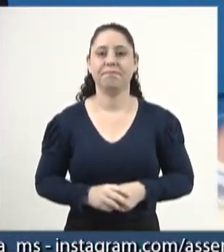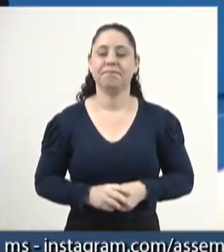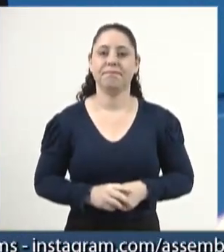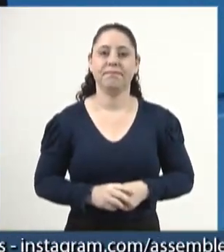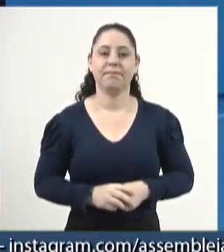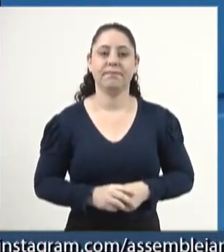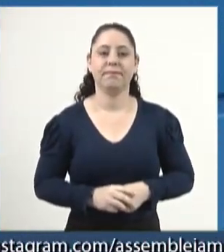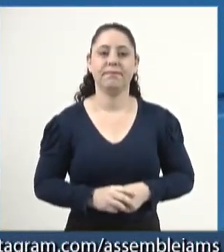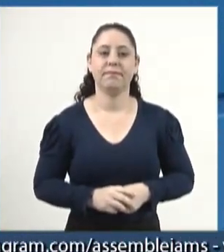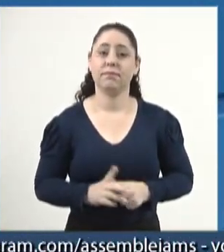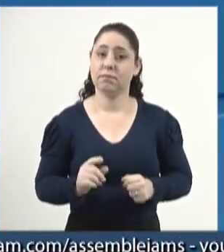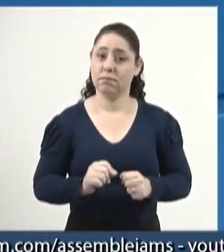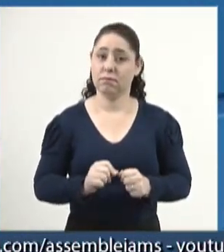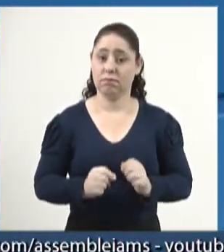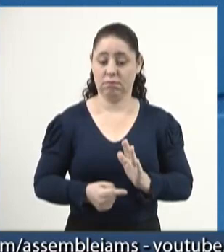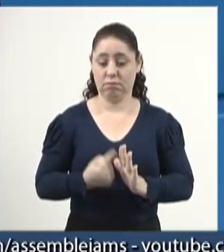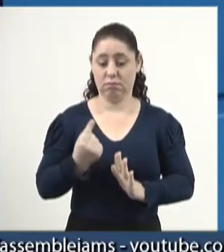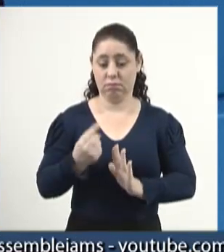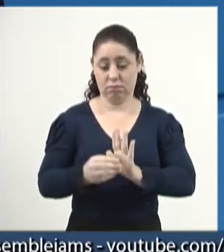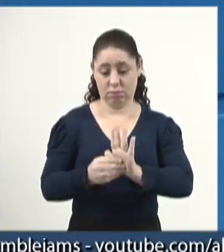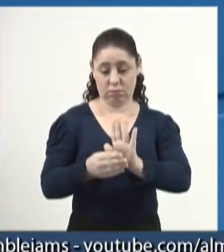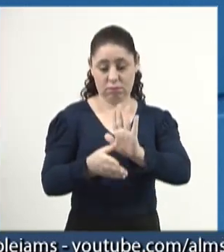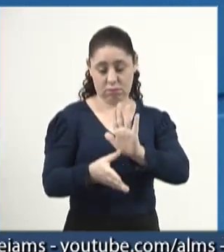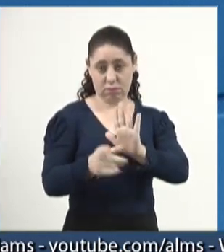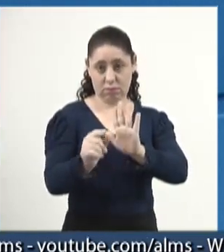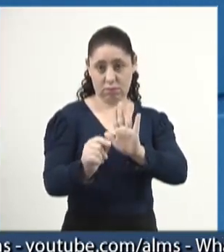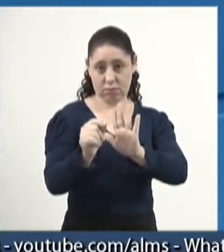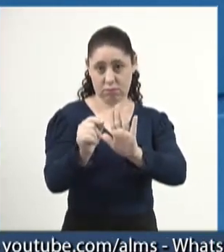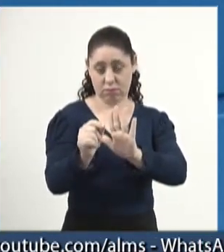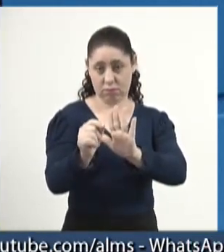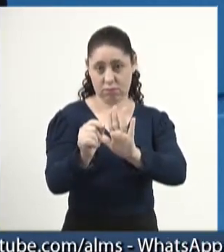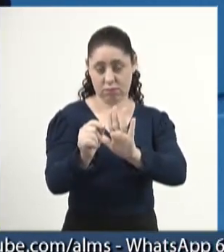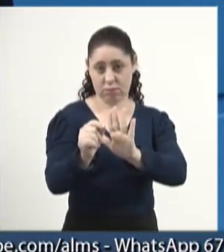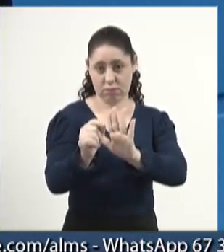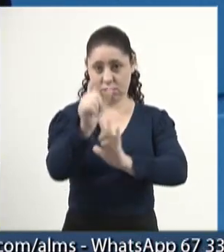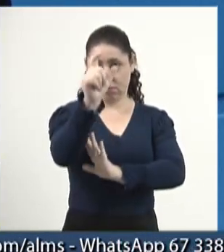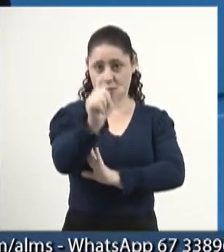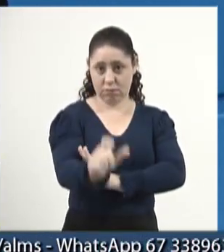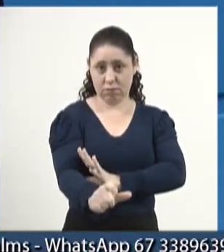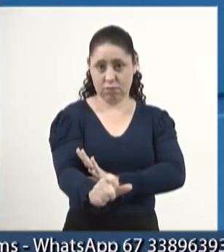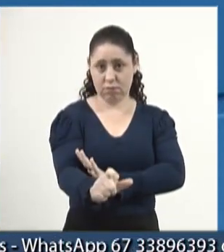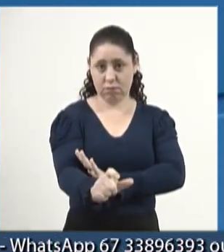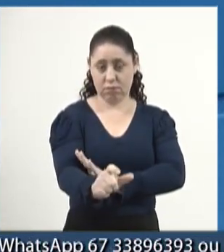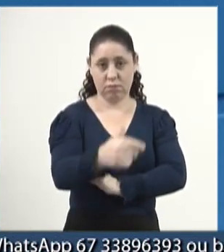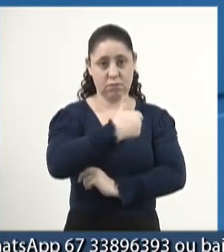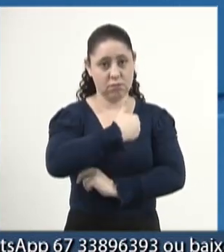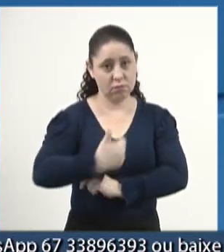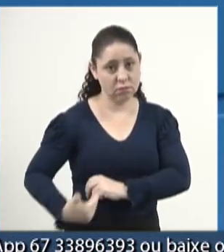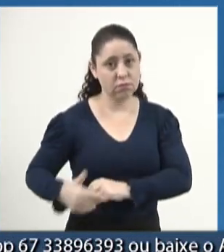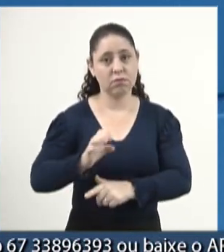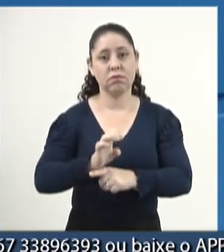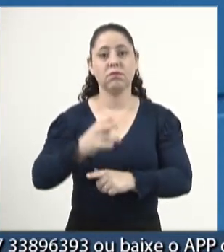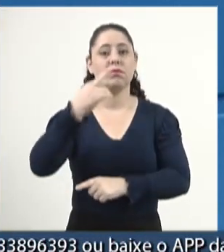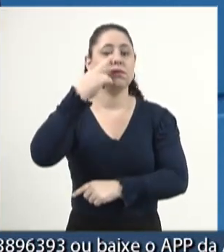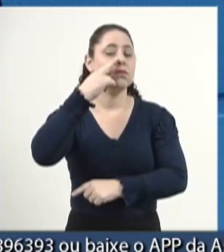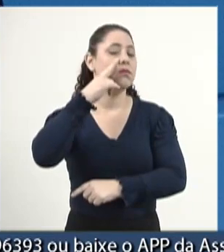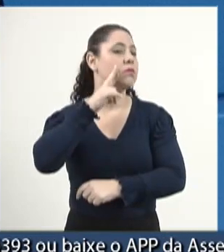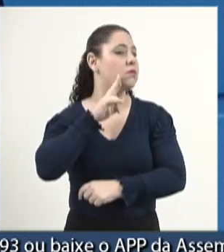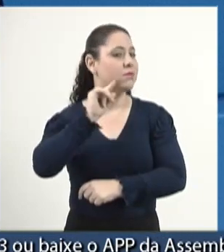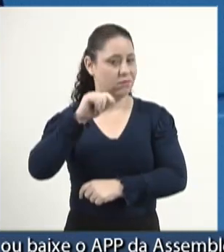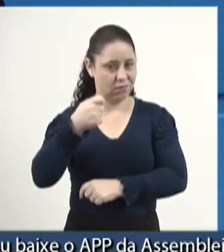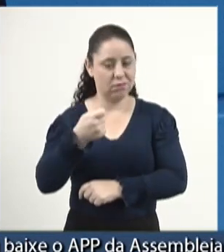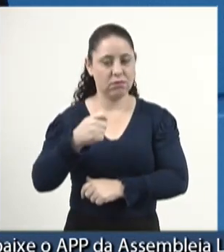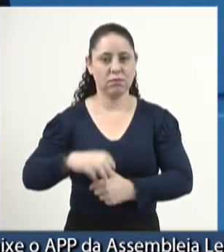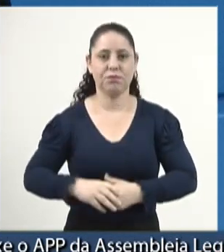fazer primeiro uma indicação. Indicação ao excelentíssimo senhor governador do Estado, Eduardo Correia